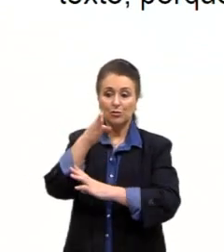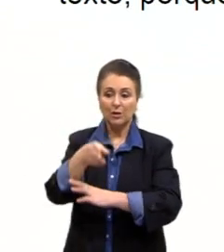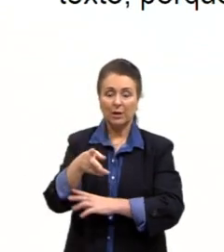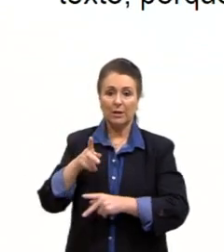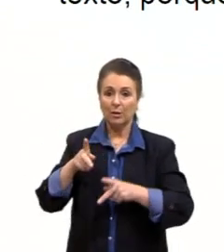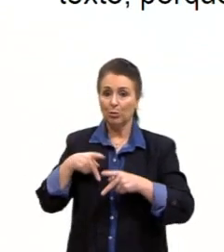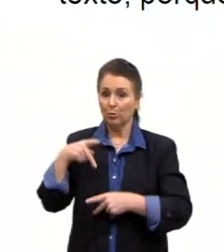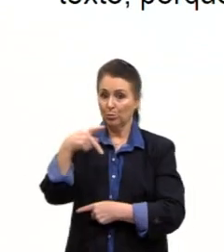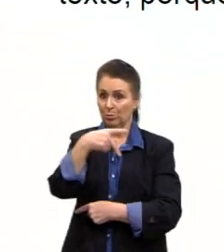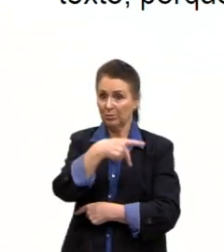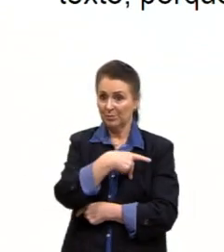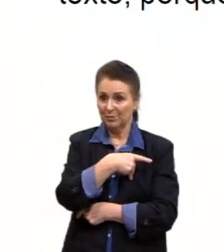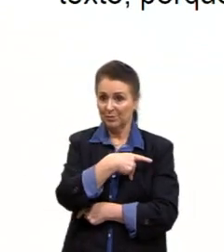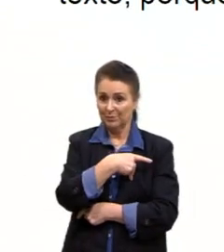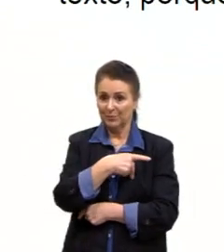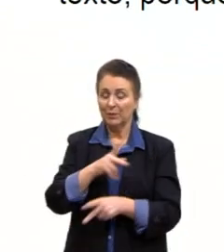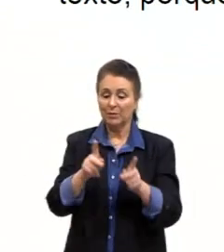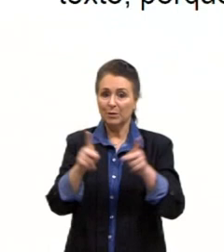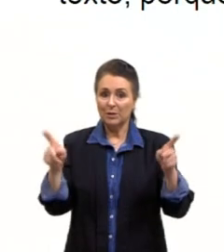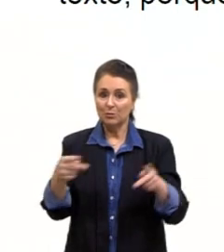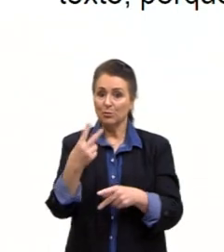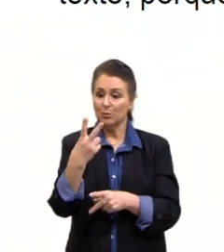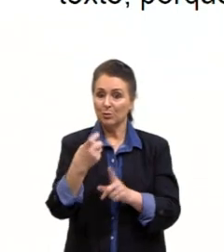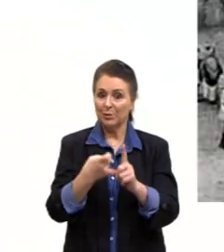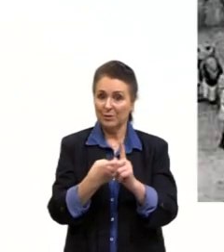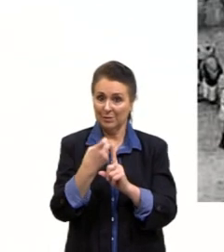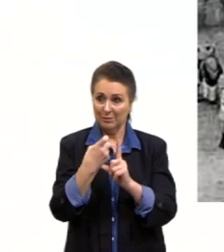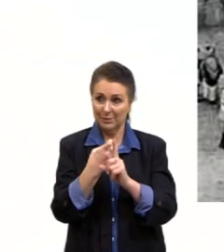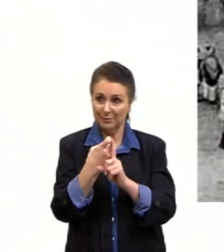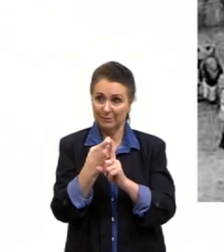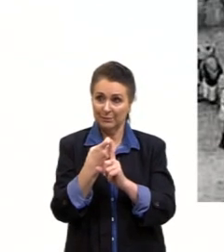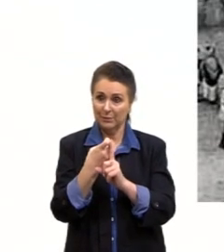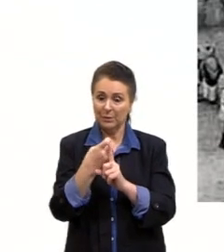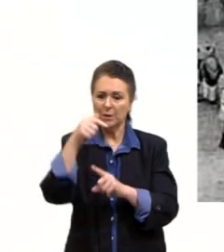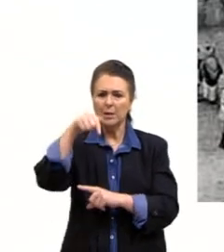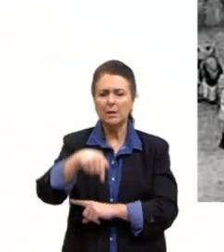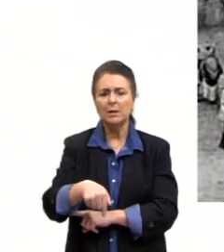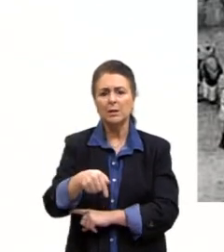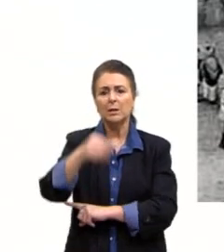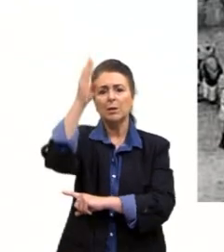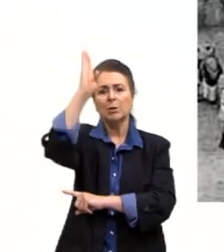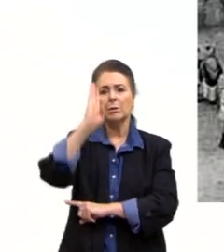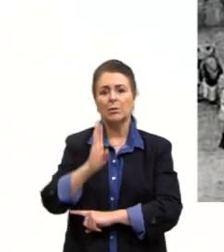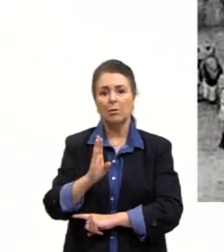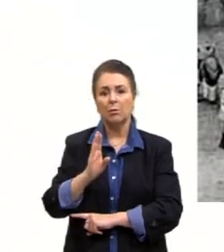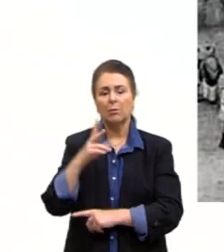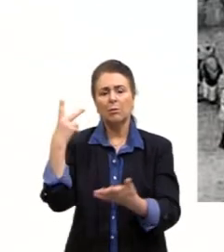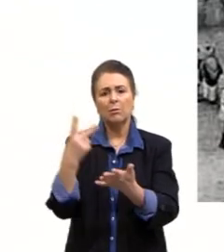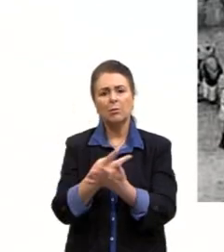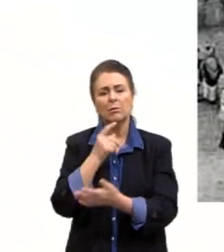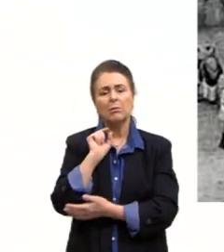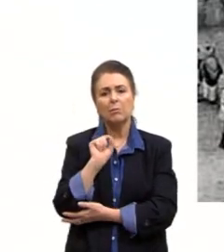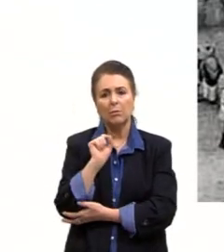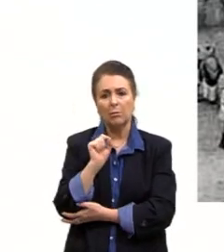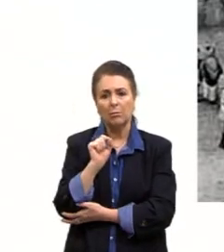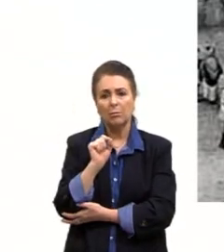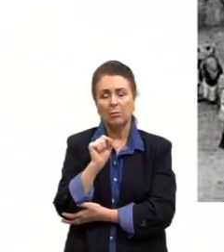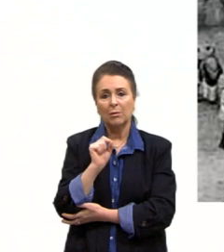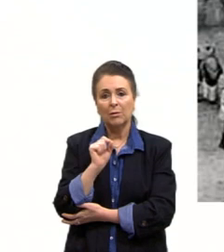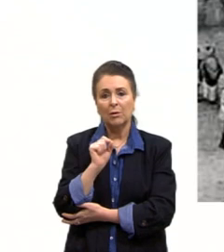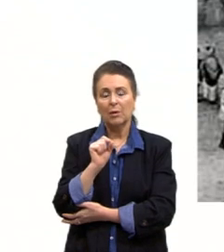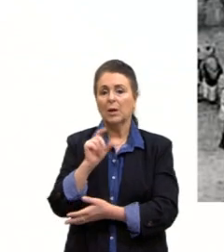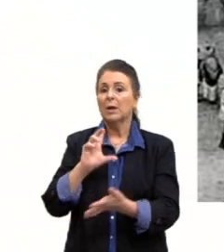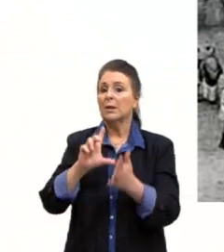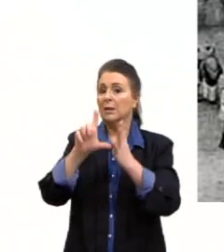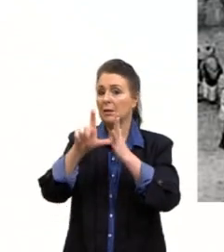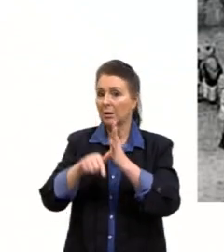existiu, no seu breve período de dois meses. E no Brasil, gente? O que estava acontecendo? No Brasil, logo